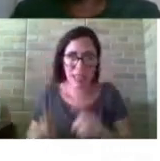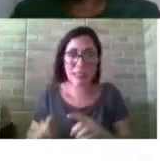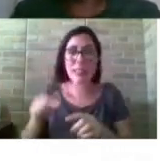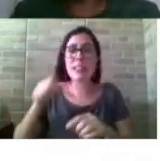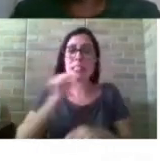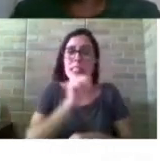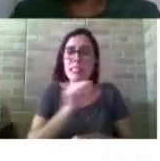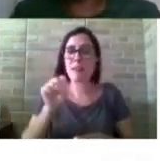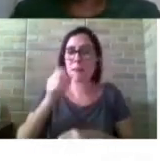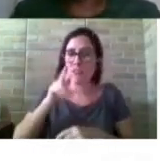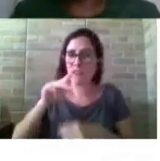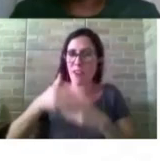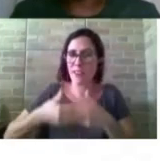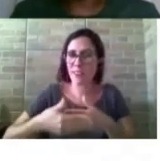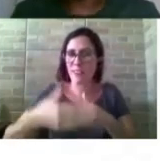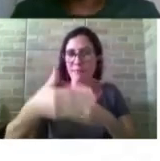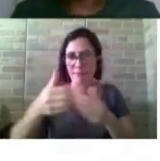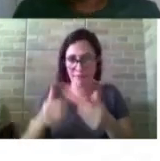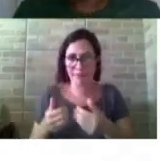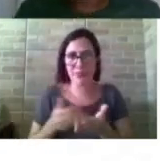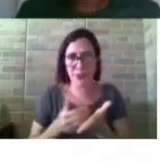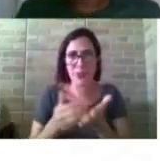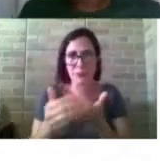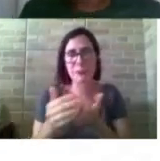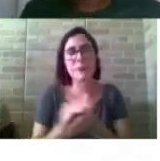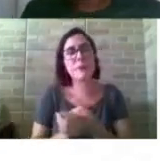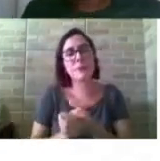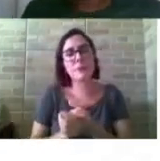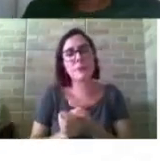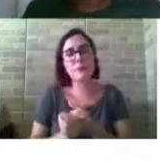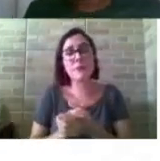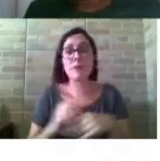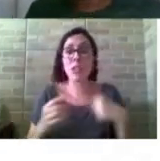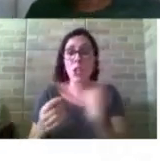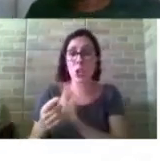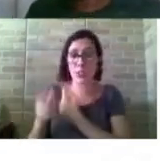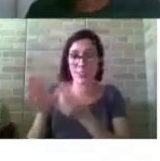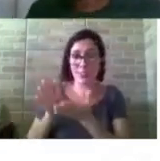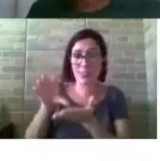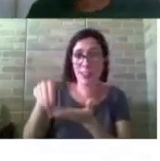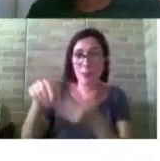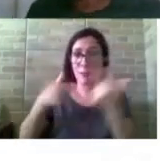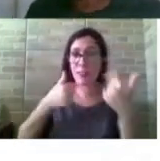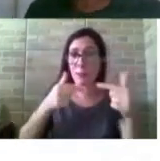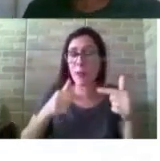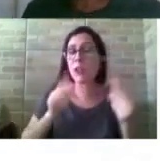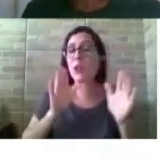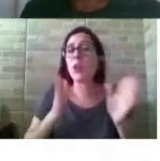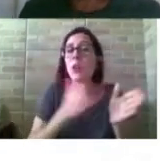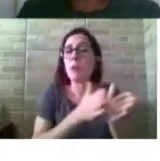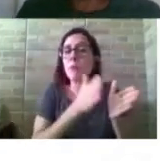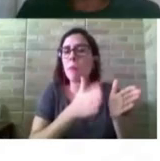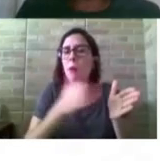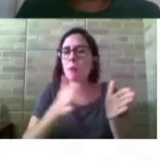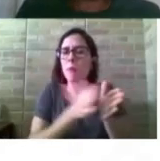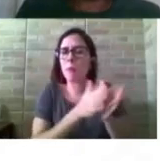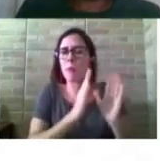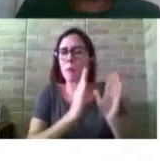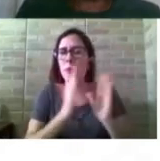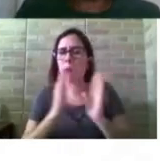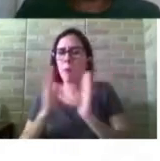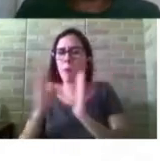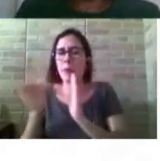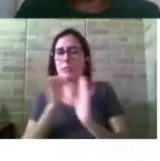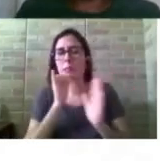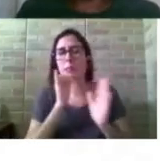agora há pouco. Então, a gente atua desde a matrícula e também durante